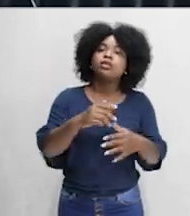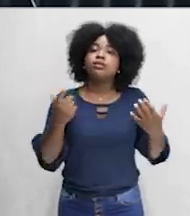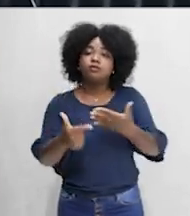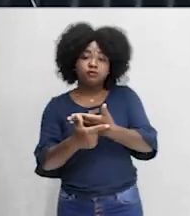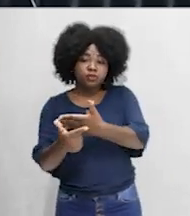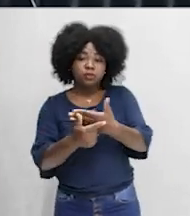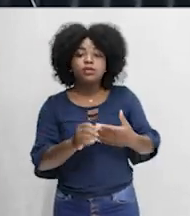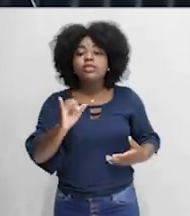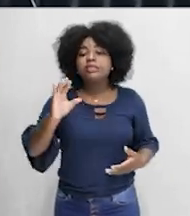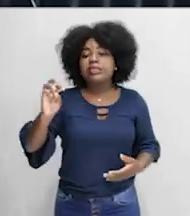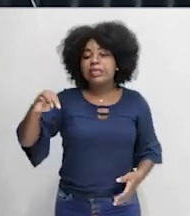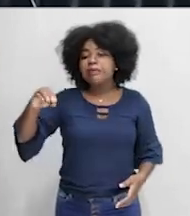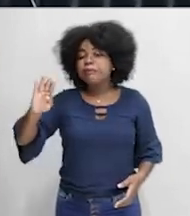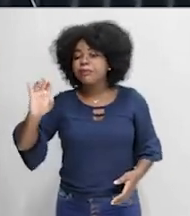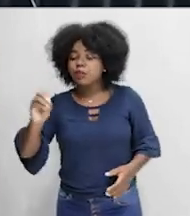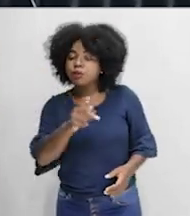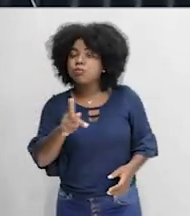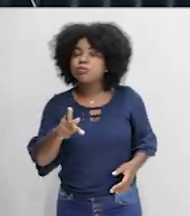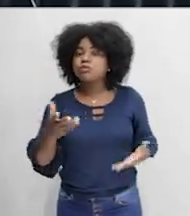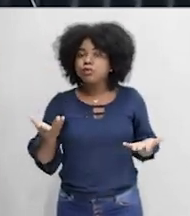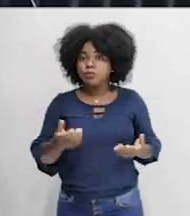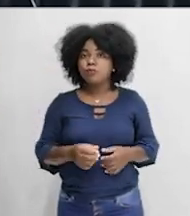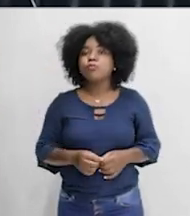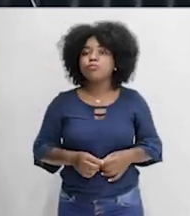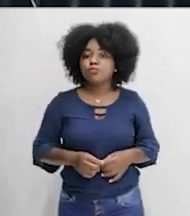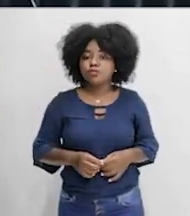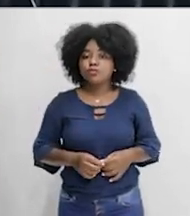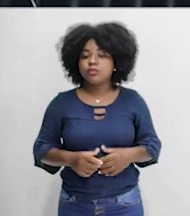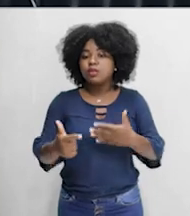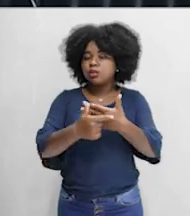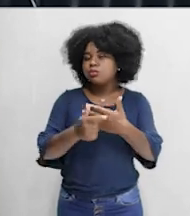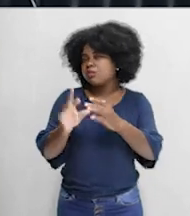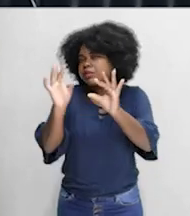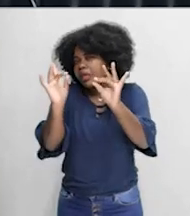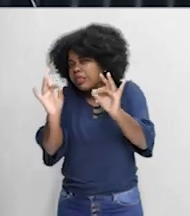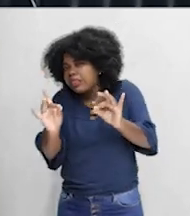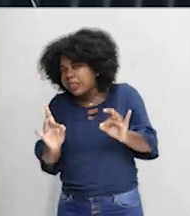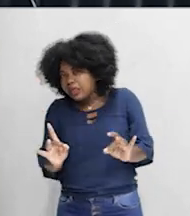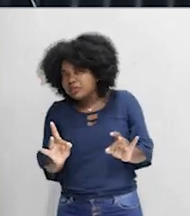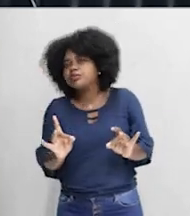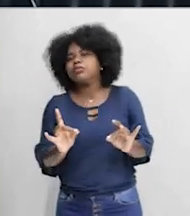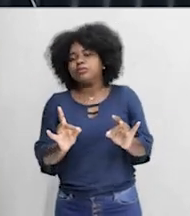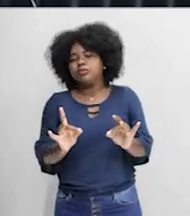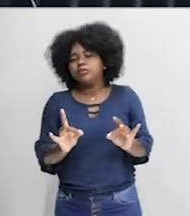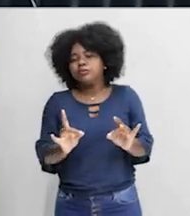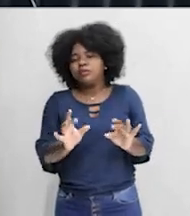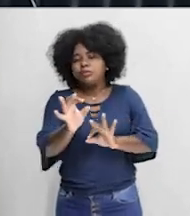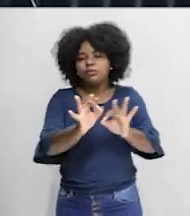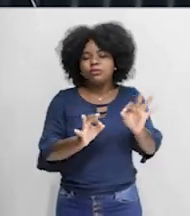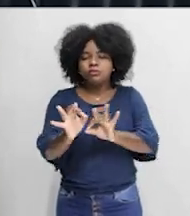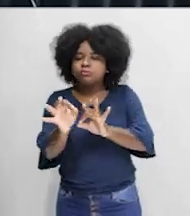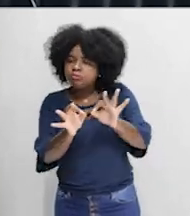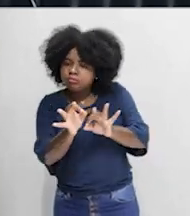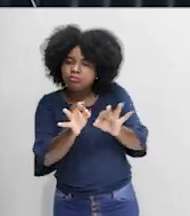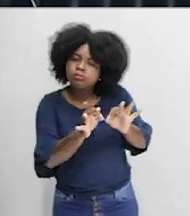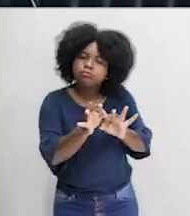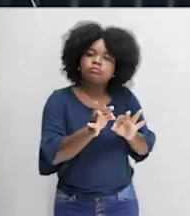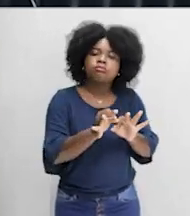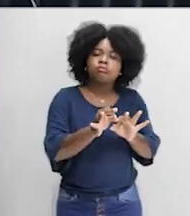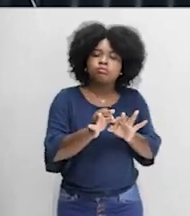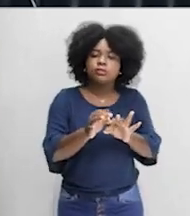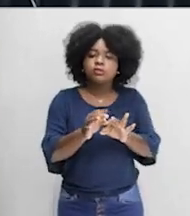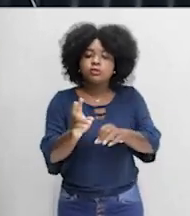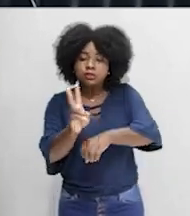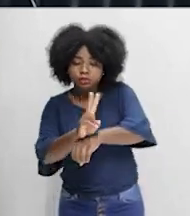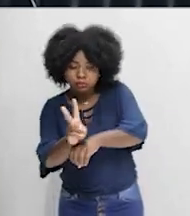ICMBio, Marcos, o Instituto Chico Mendes, esse vai ter uma função específica. Ele vai ser um órgão de execução e fiscalização